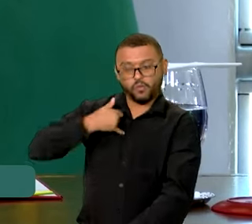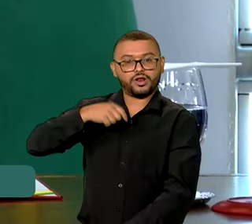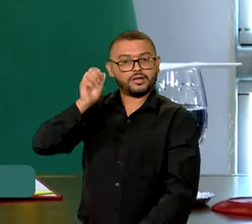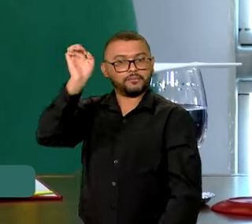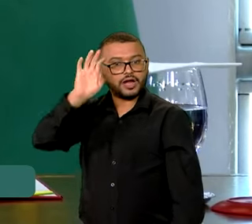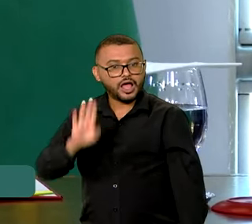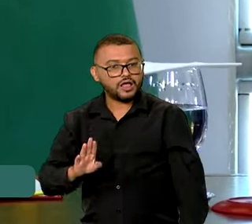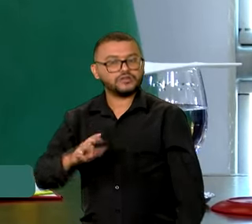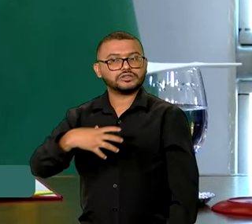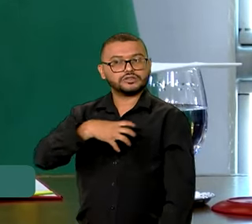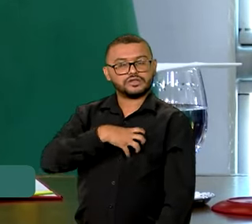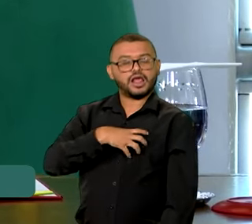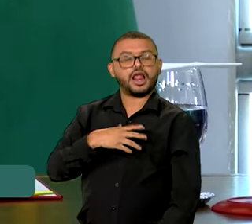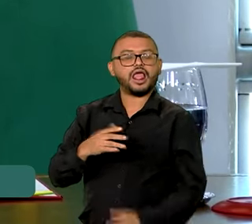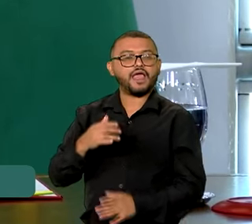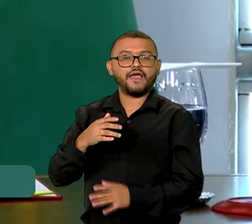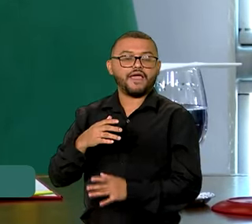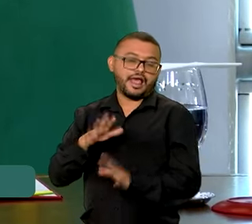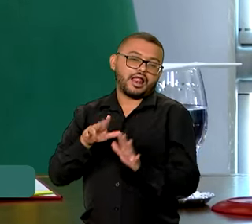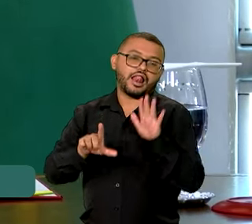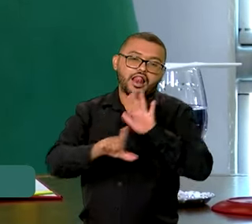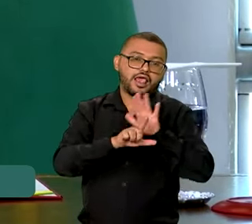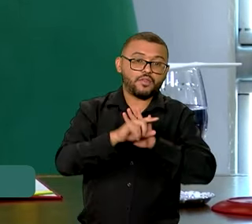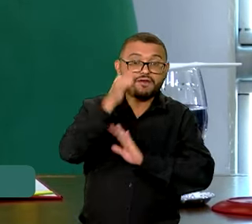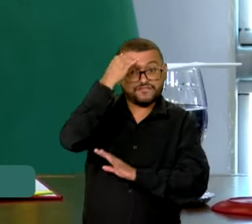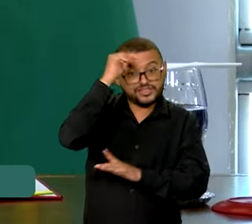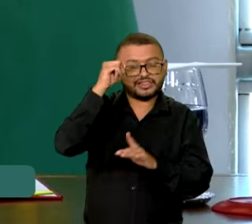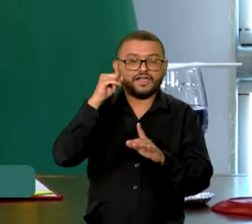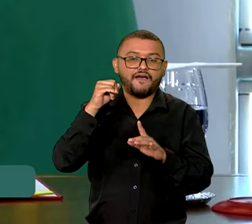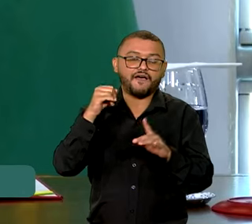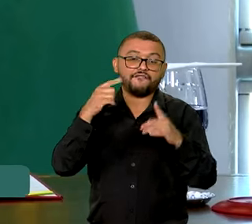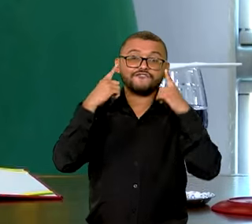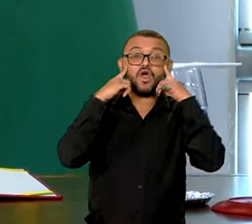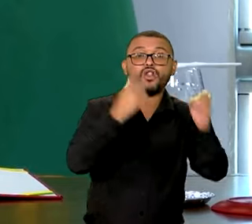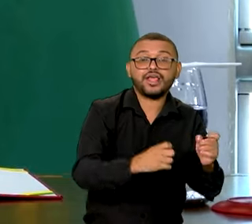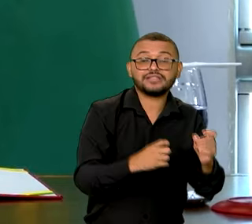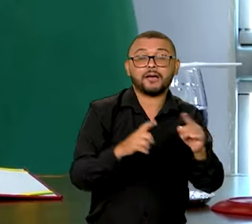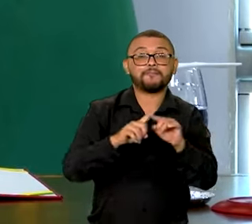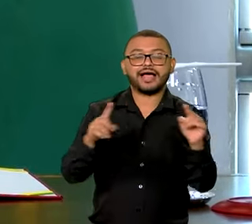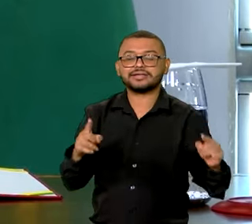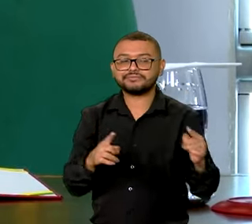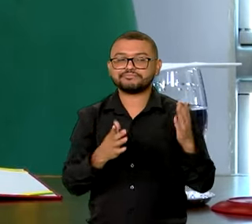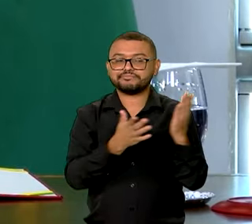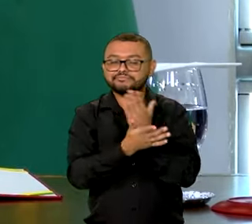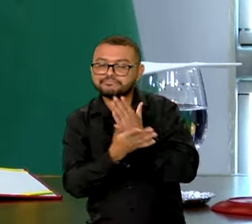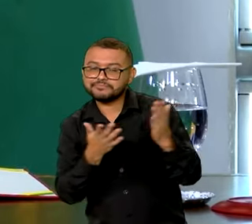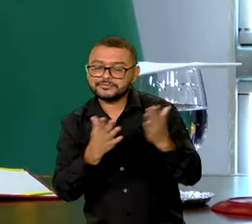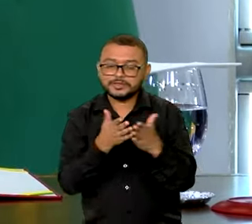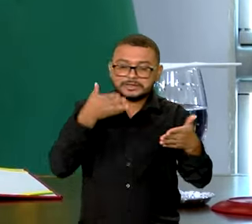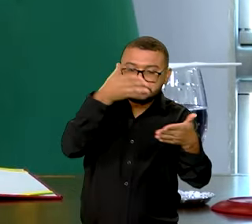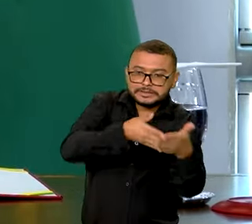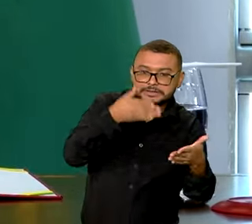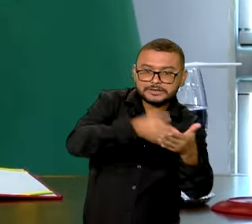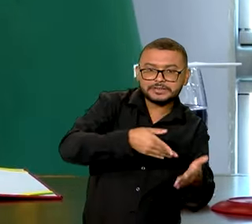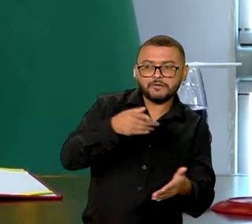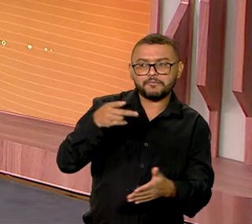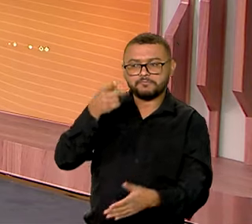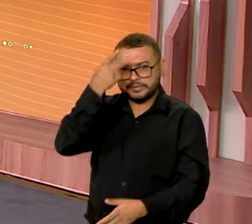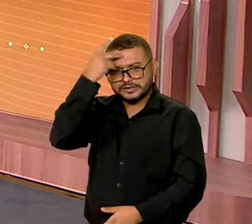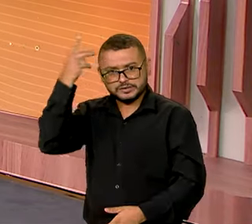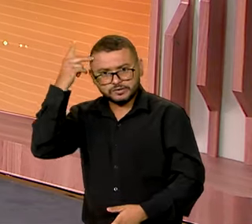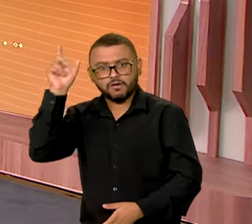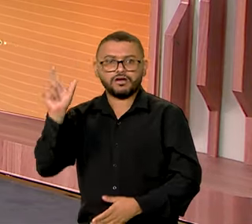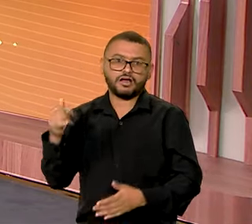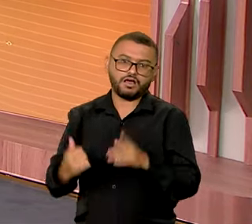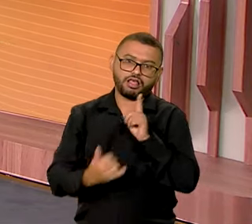porque a lei não consegue evitar ainda a violência, mas ela já colocou alguns obstáculos na vida dos agressores.